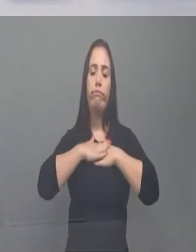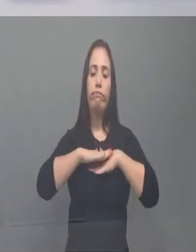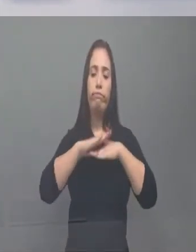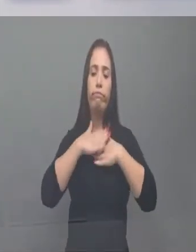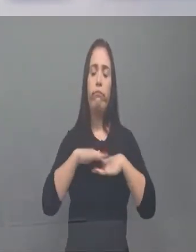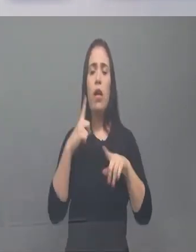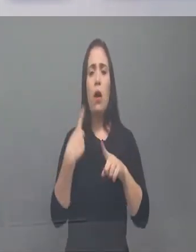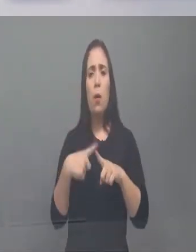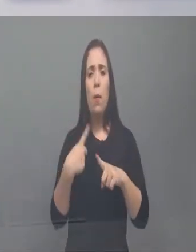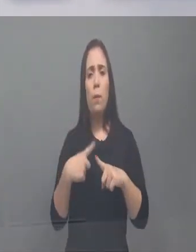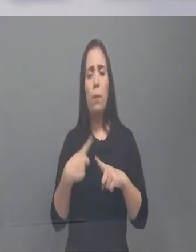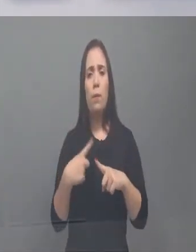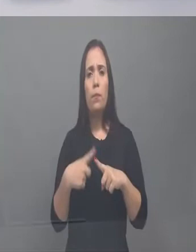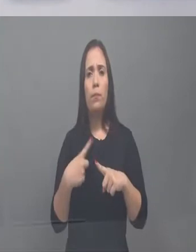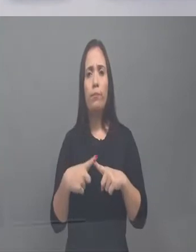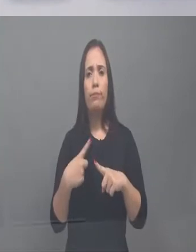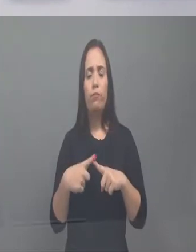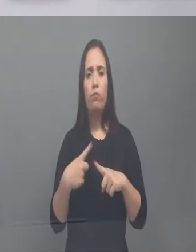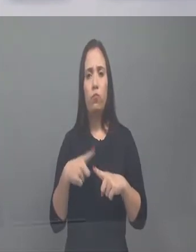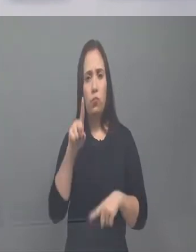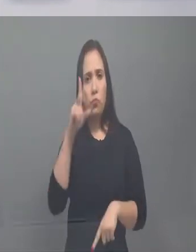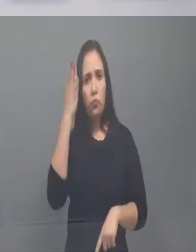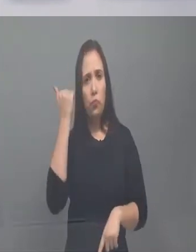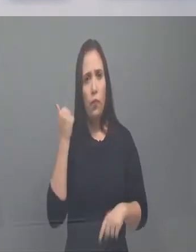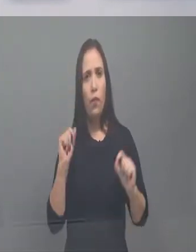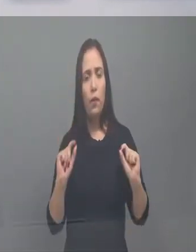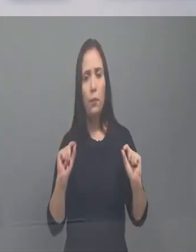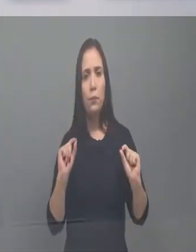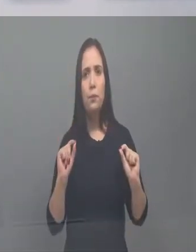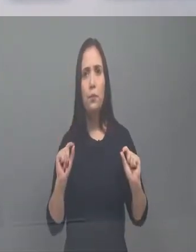é uma estrutura muito grande, para você ter ideia,